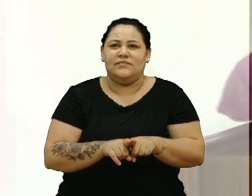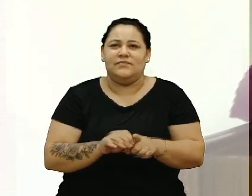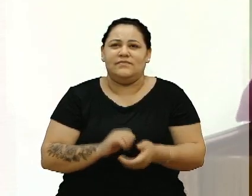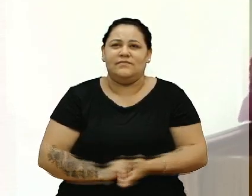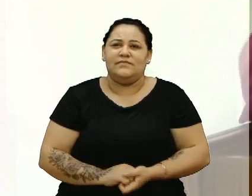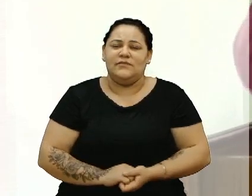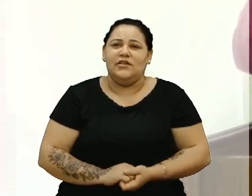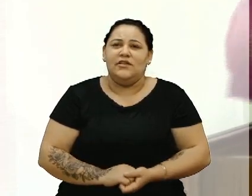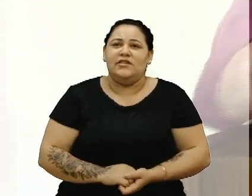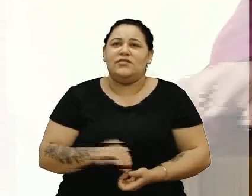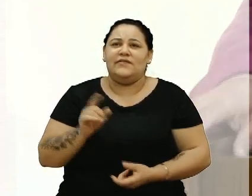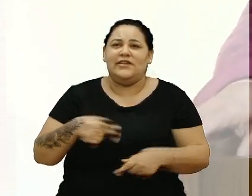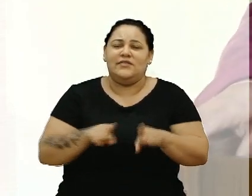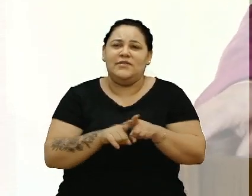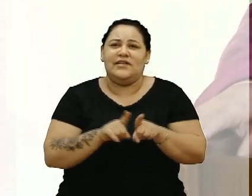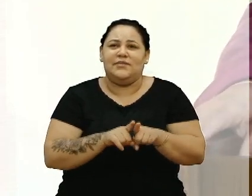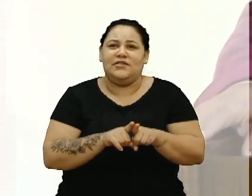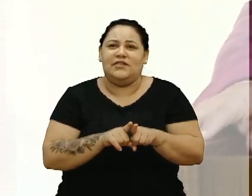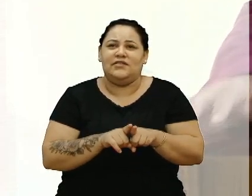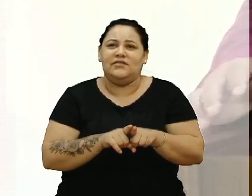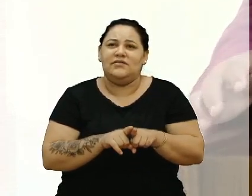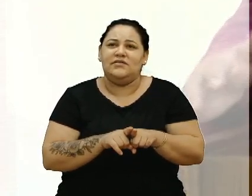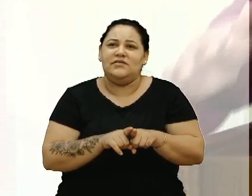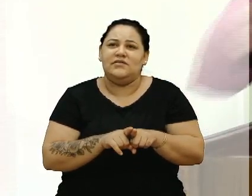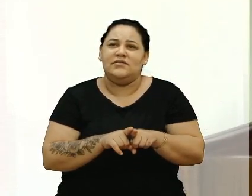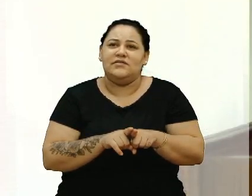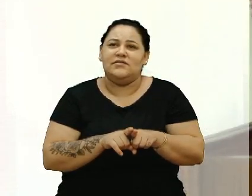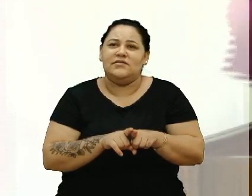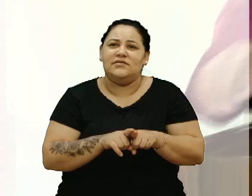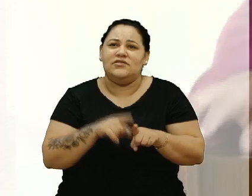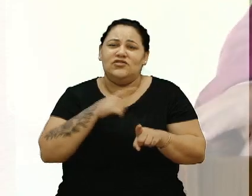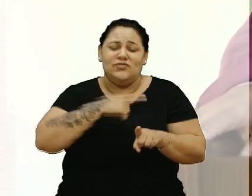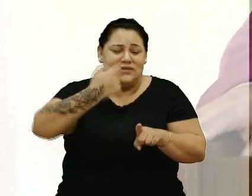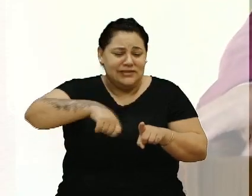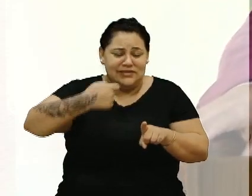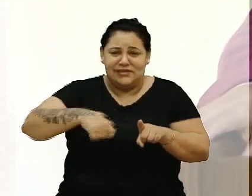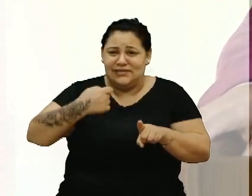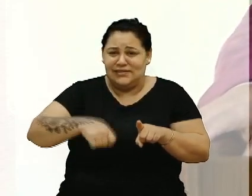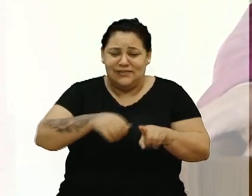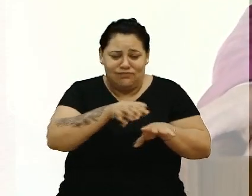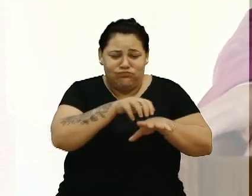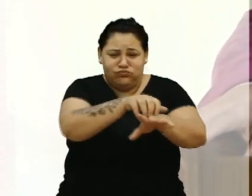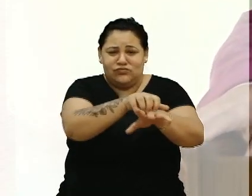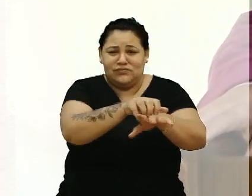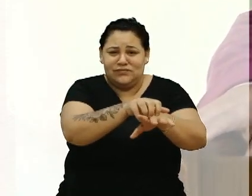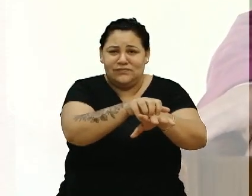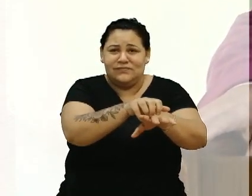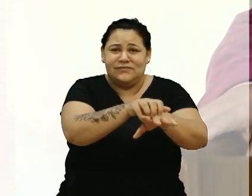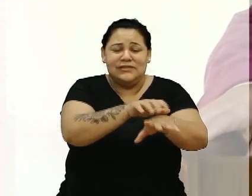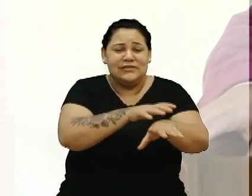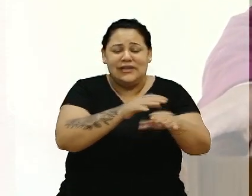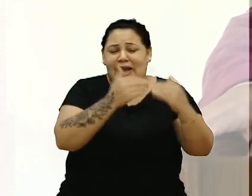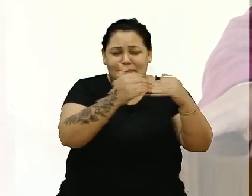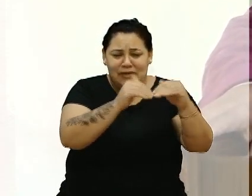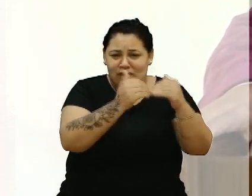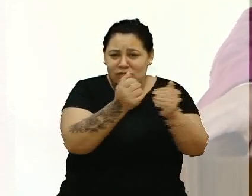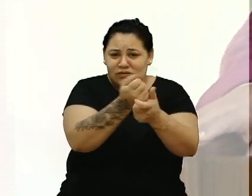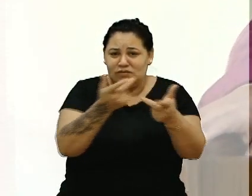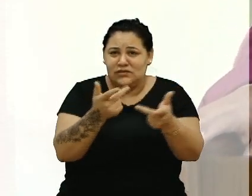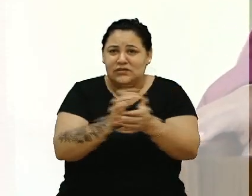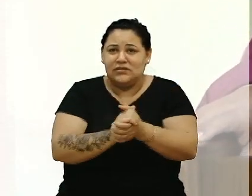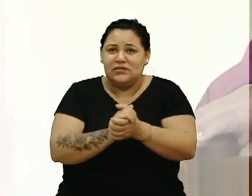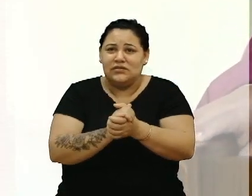elas não perderem o dia. Tem vários empresários estando de carreta ajudando, estando de carreta ajudando. Agora, os estudos querem